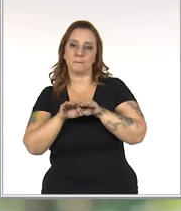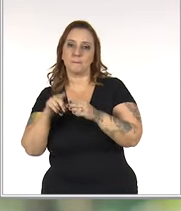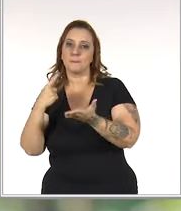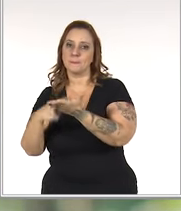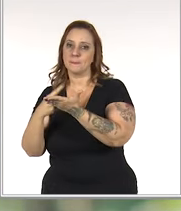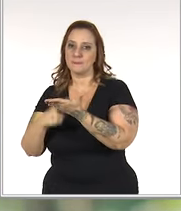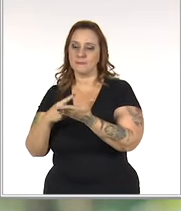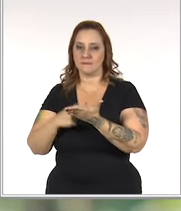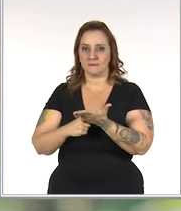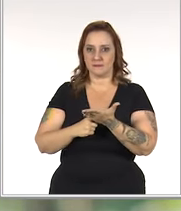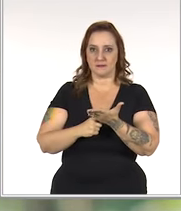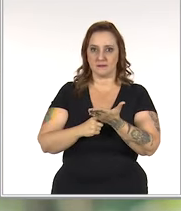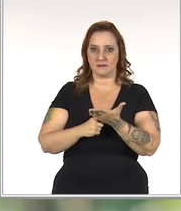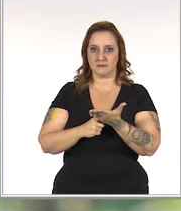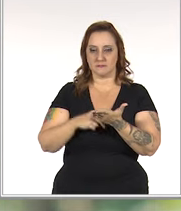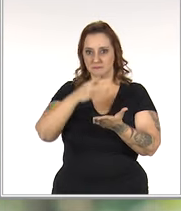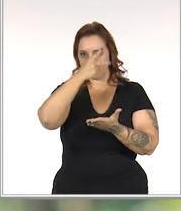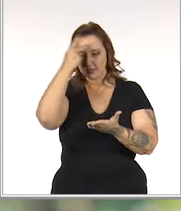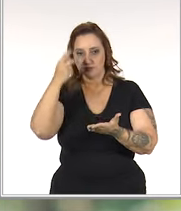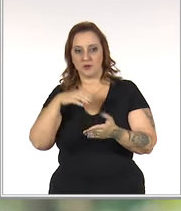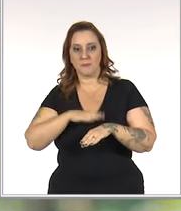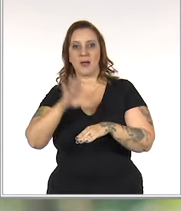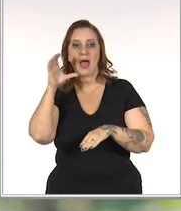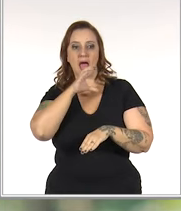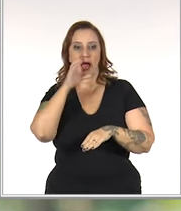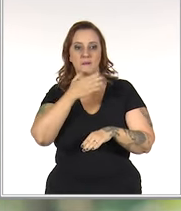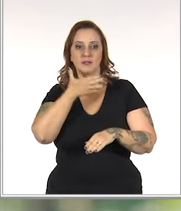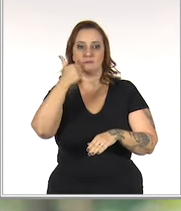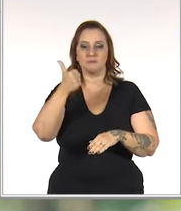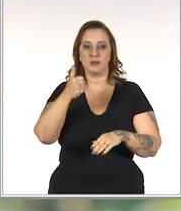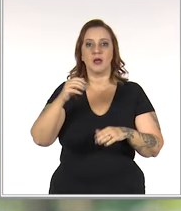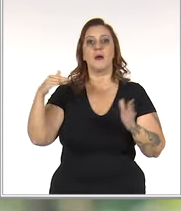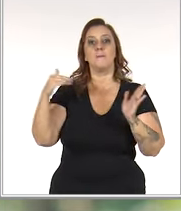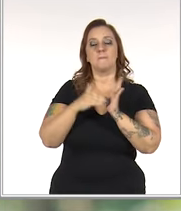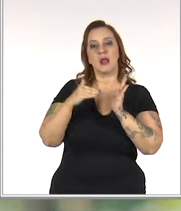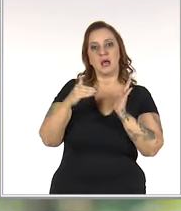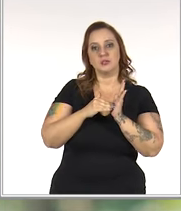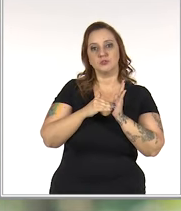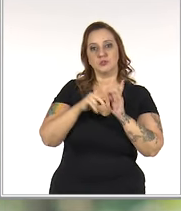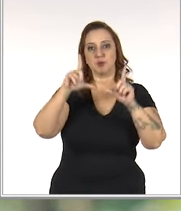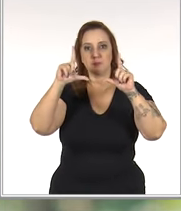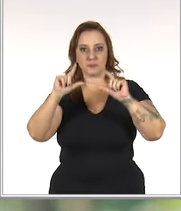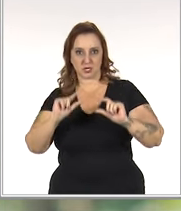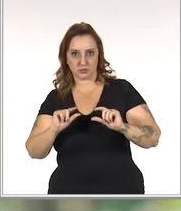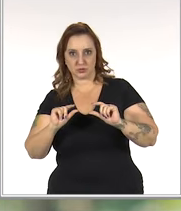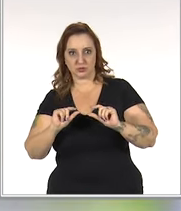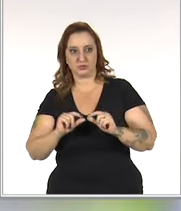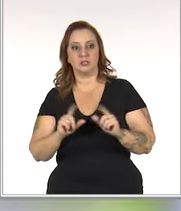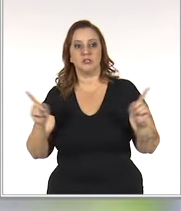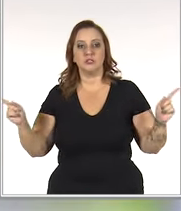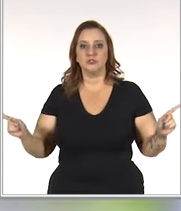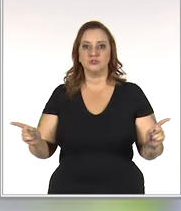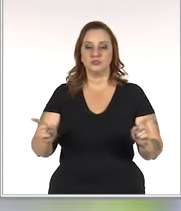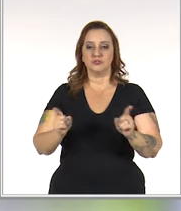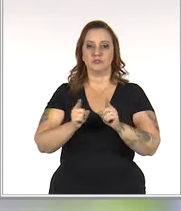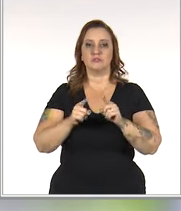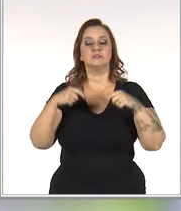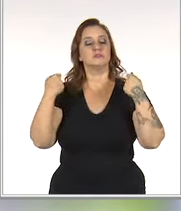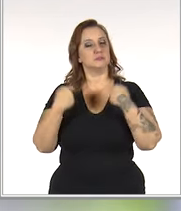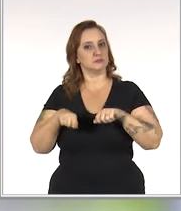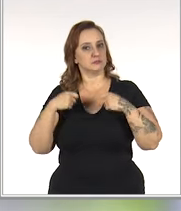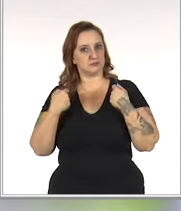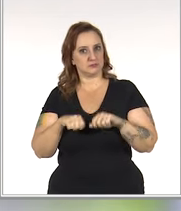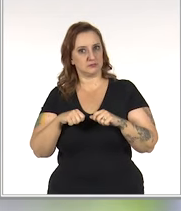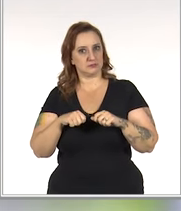fornecedores, prospectando fornecedores mais eficientes, que têm um prazo de entrega menor, reduzindo a